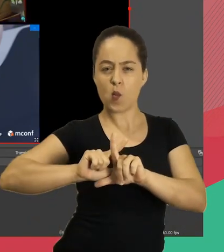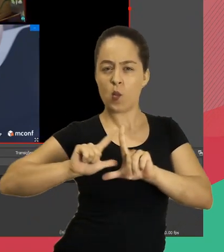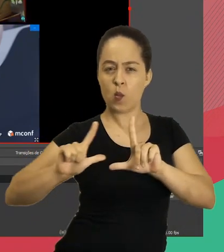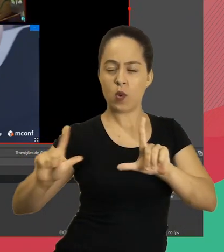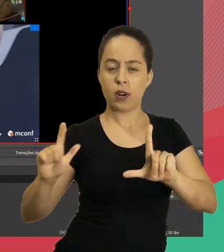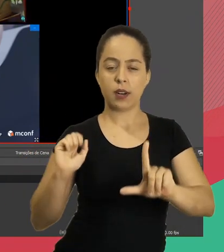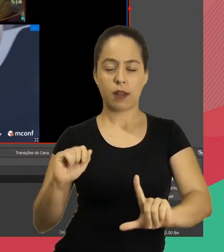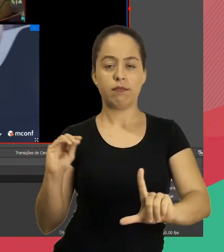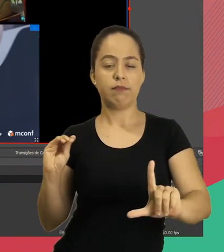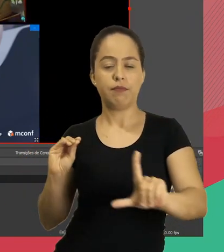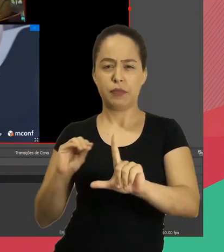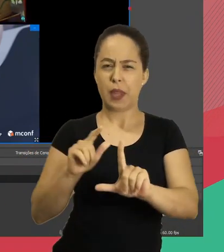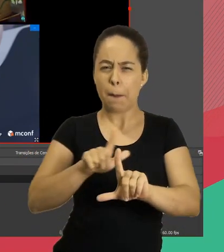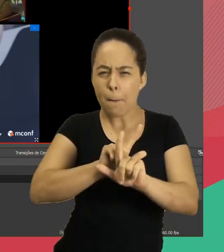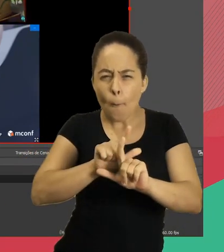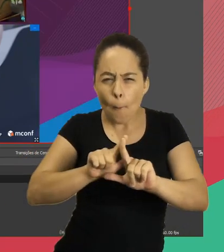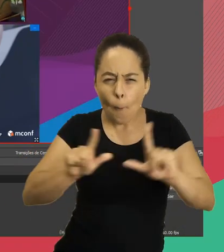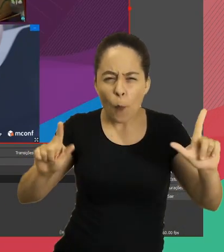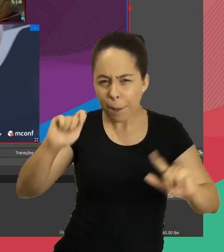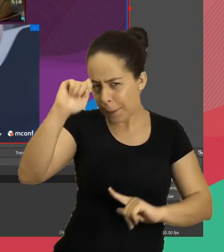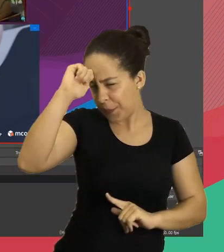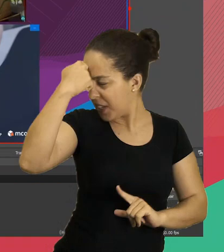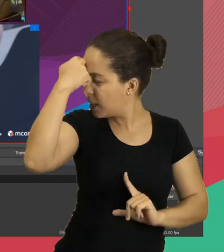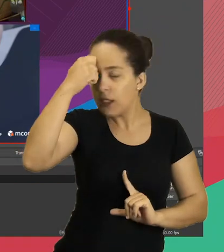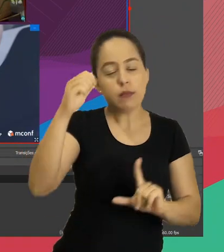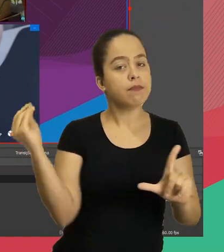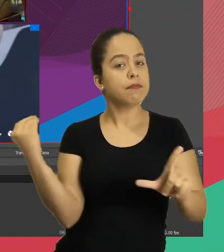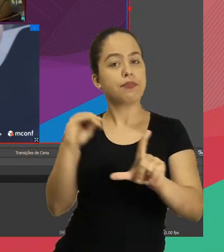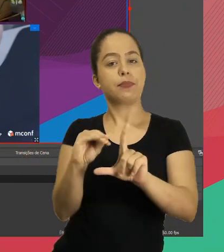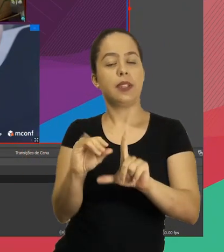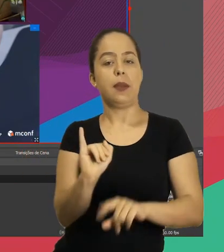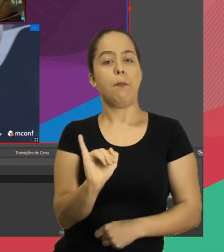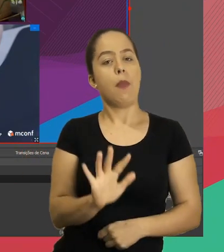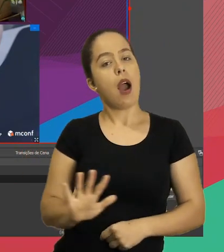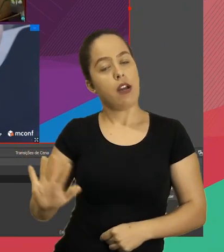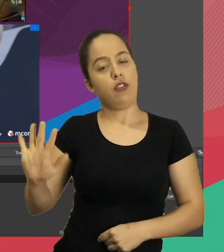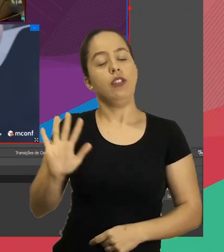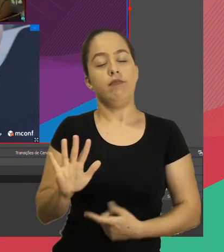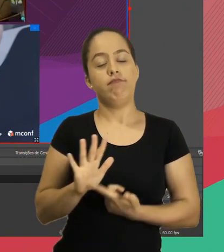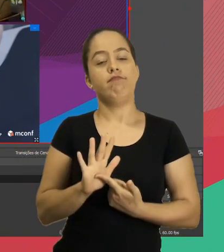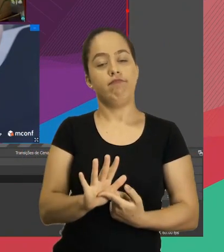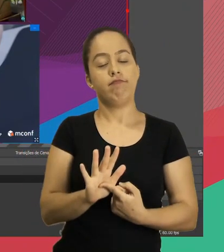Ele fica transparente assim com o fundo preto. Eu consigo jogar a imagem aqui por baixo.